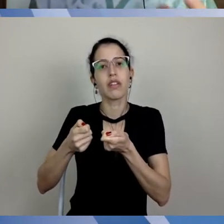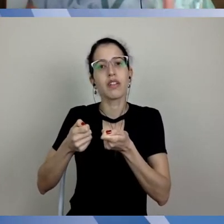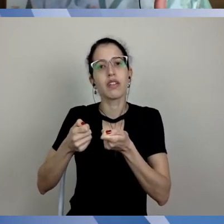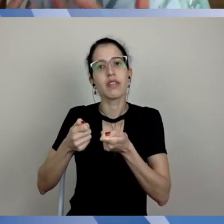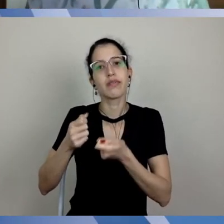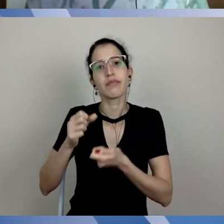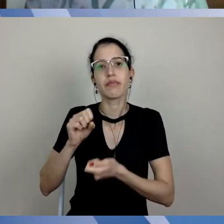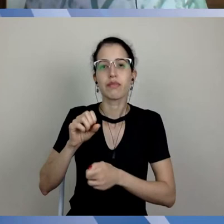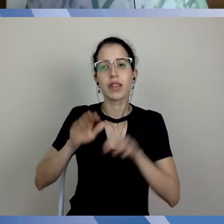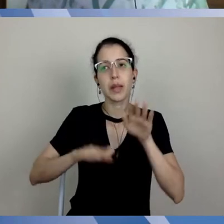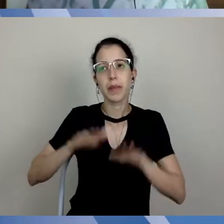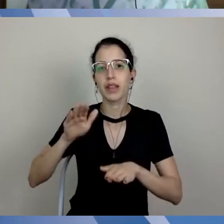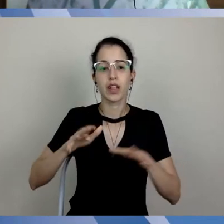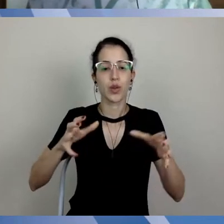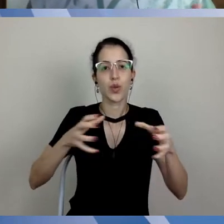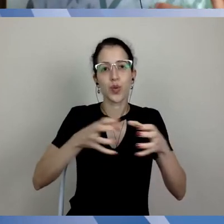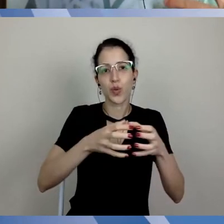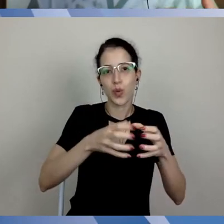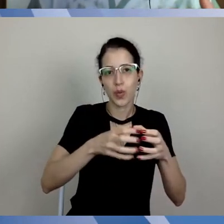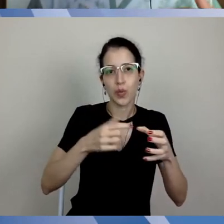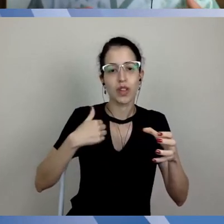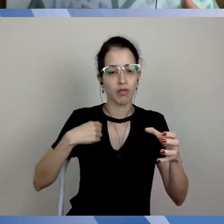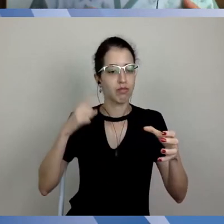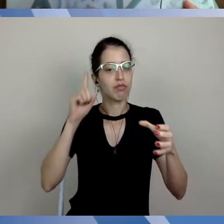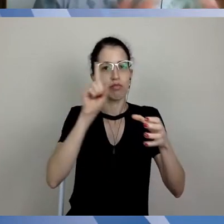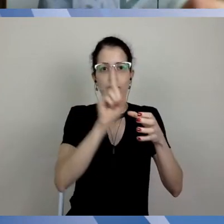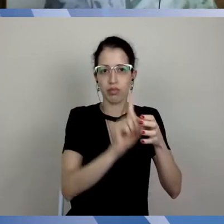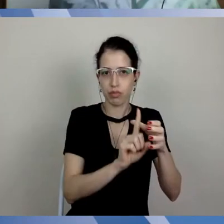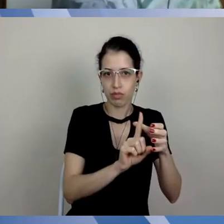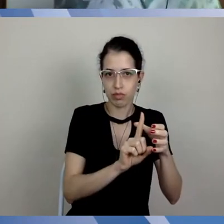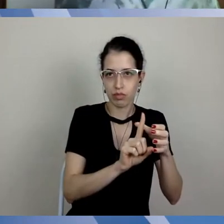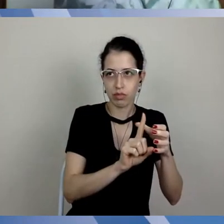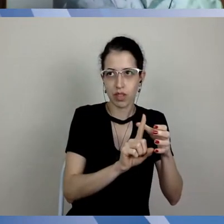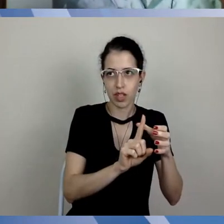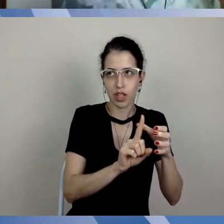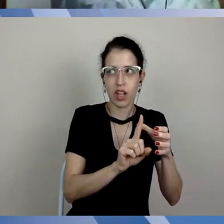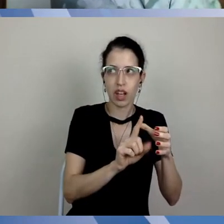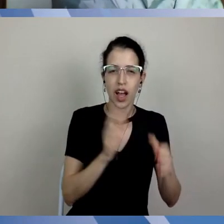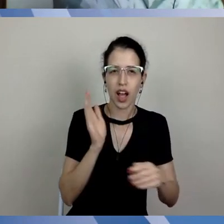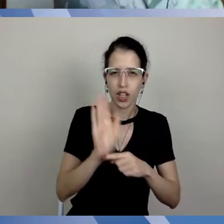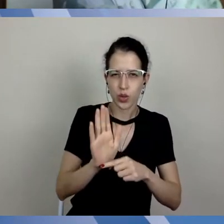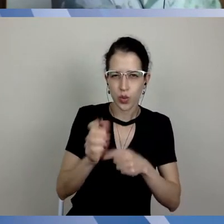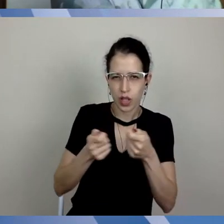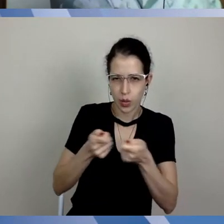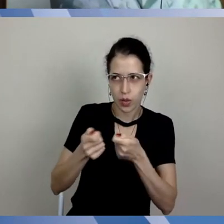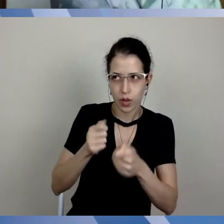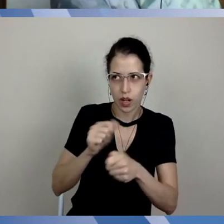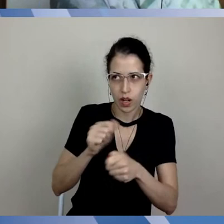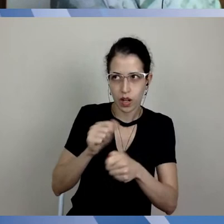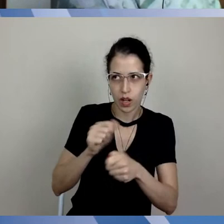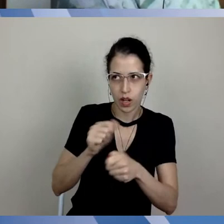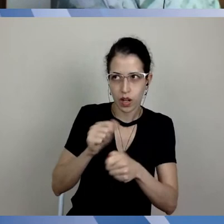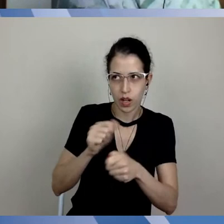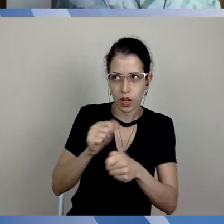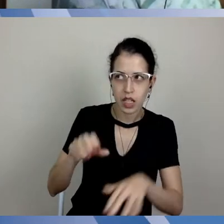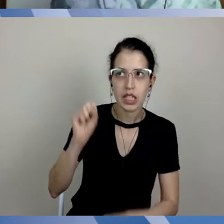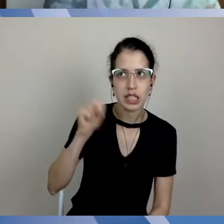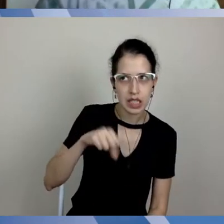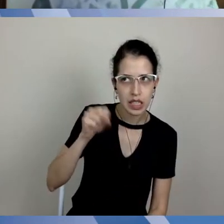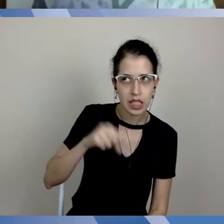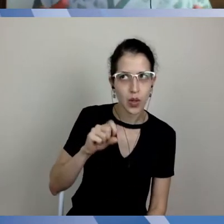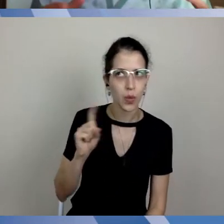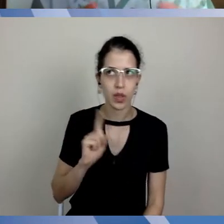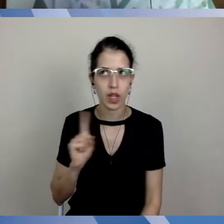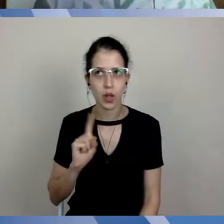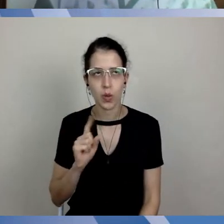Dependendo da categoria a eu pertenço, eu ser vacinado vai contribuir para conter a transmissão comunitária.